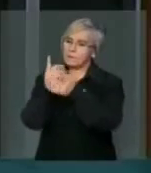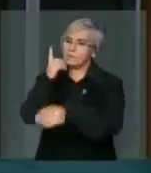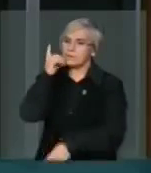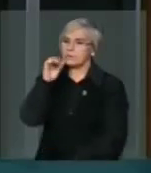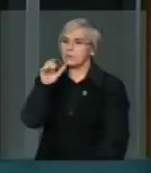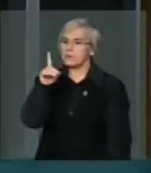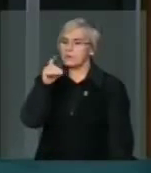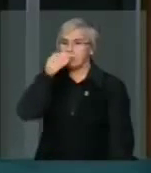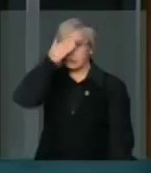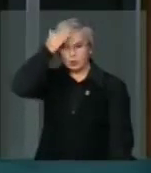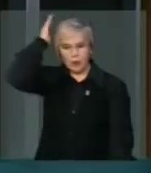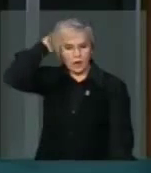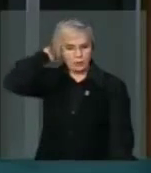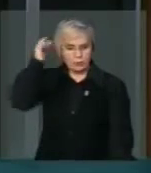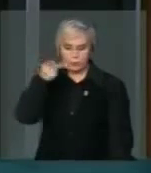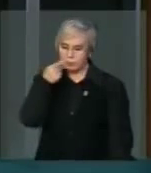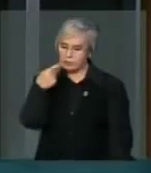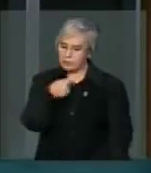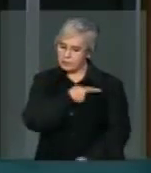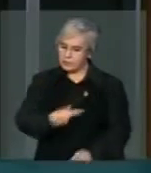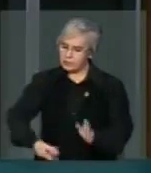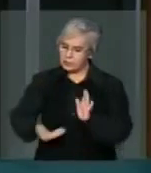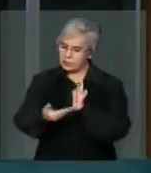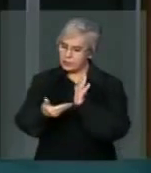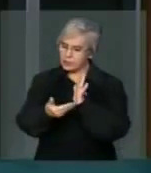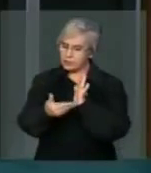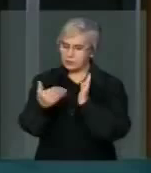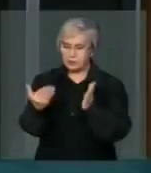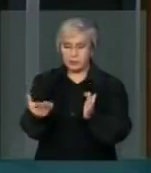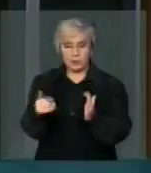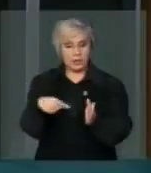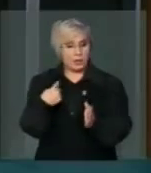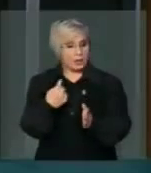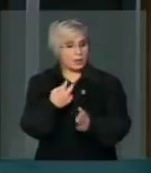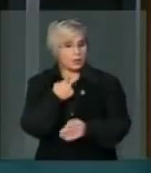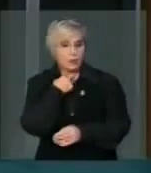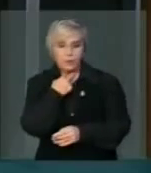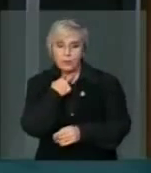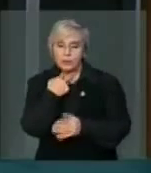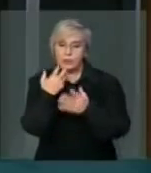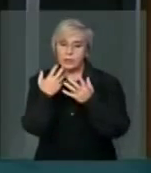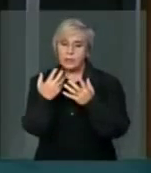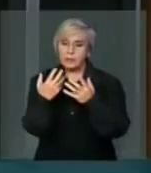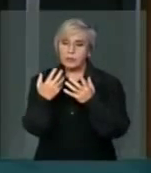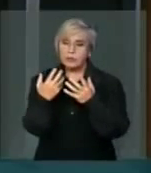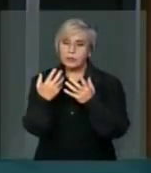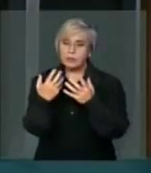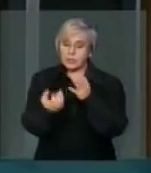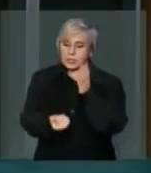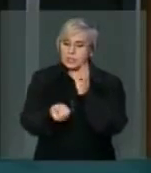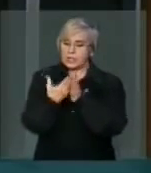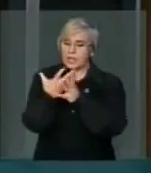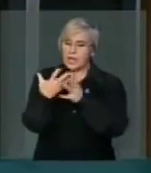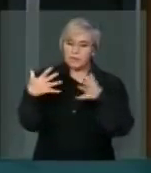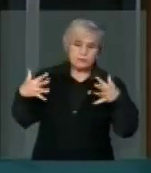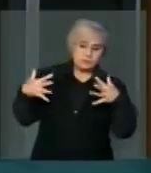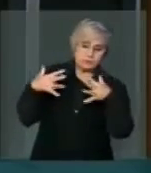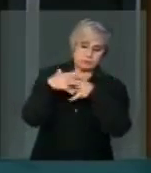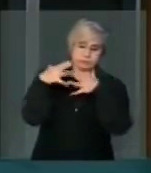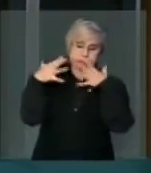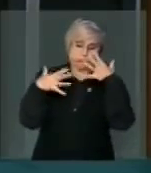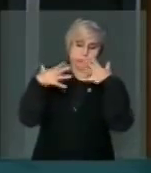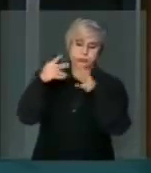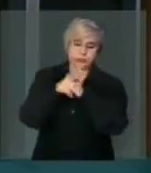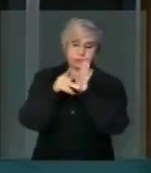Cunha, presidente dessa Casa. Nós não podemos criar um clima irrespirável no Congresso Nacional.